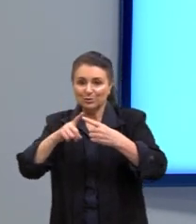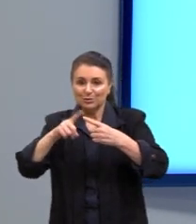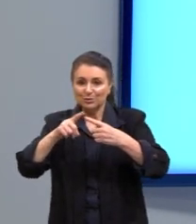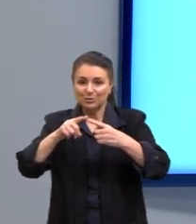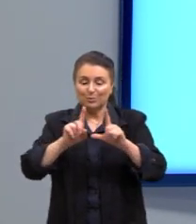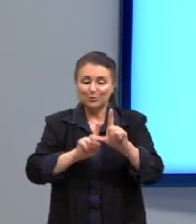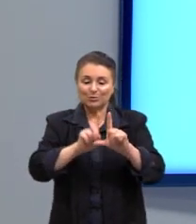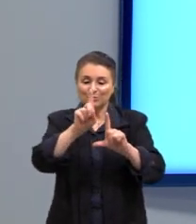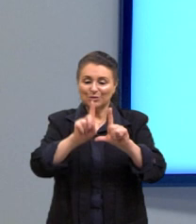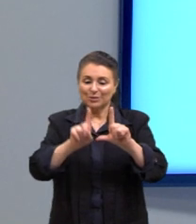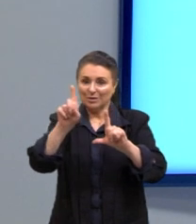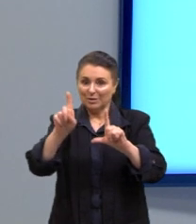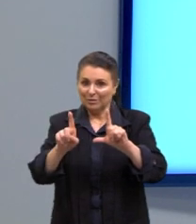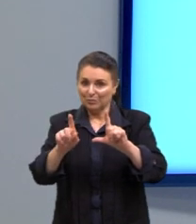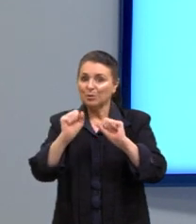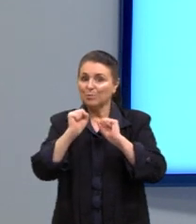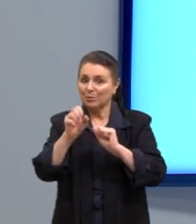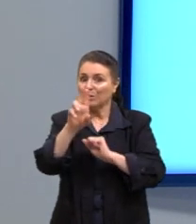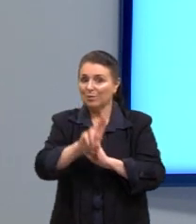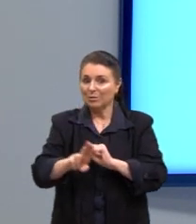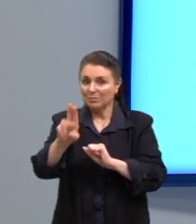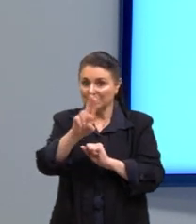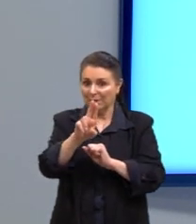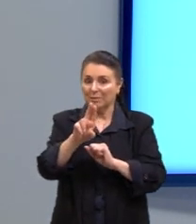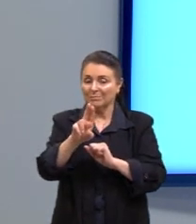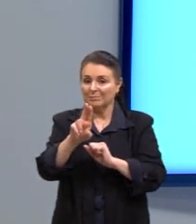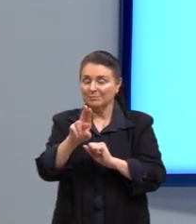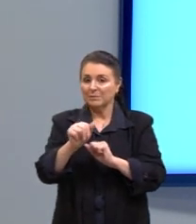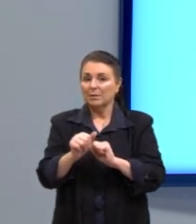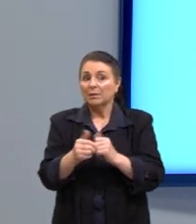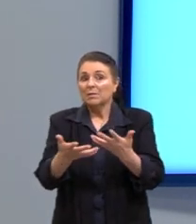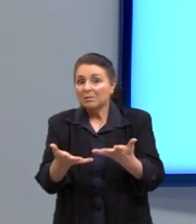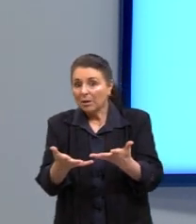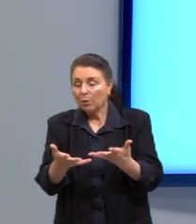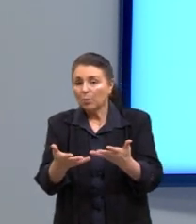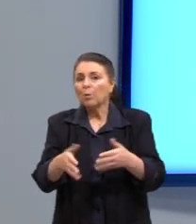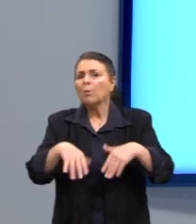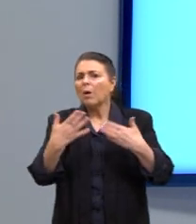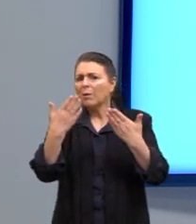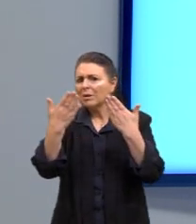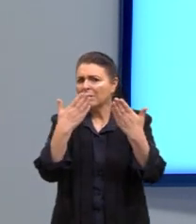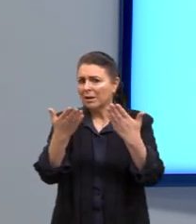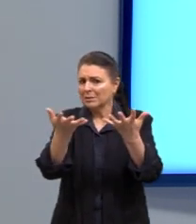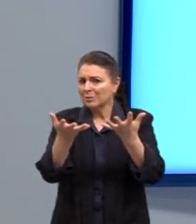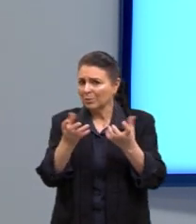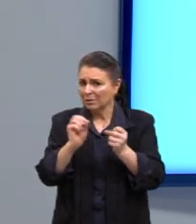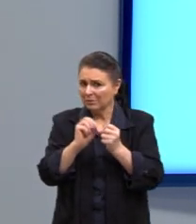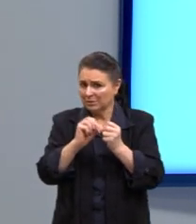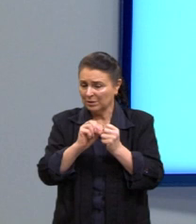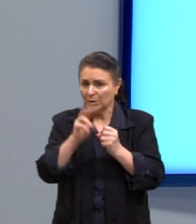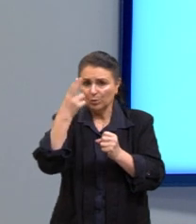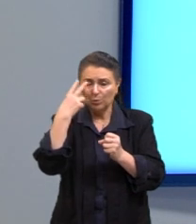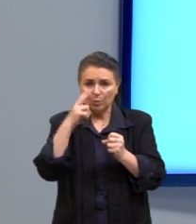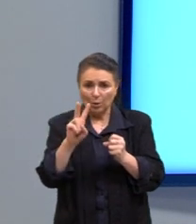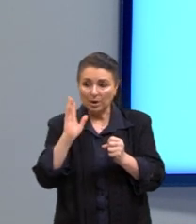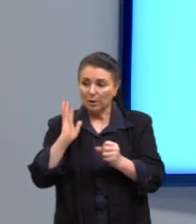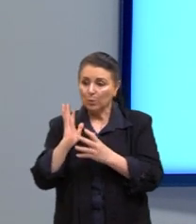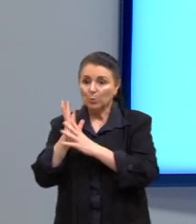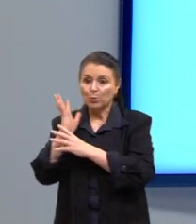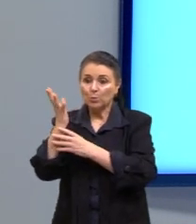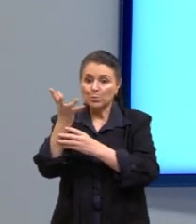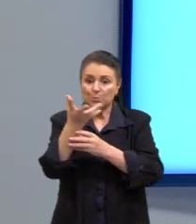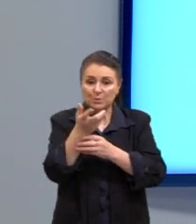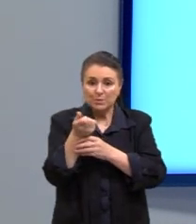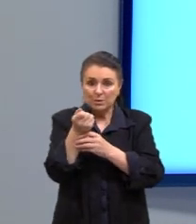gráficos que podem ser utilizados. E aí, vai da nossa análise, né, eu vou olhar os dados que eu obtive e vou determinar